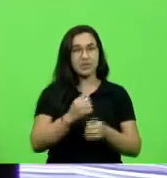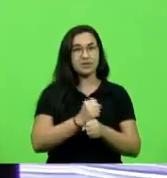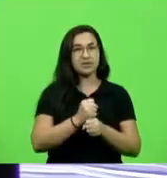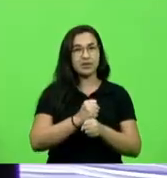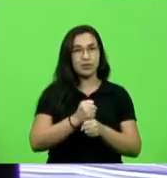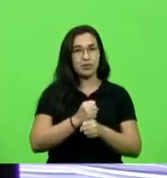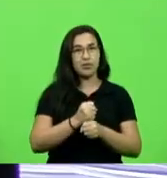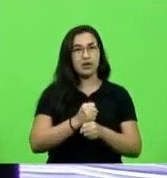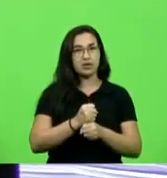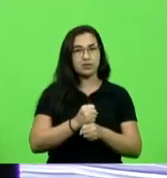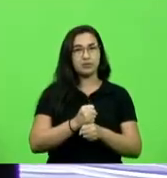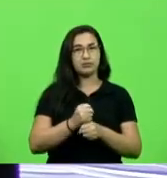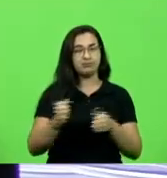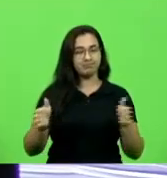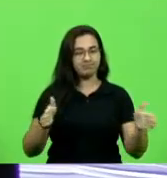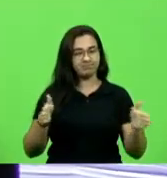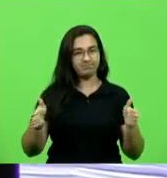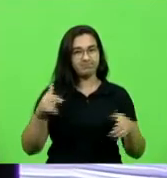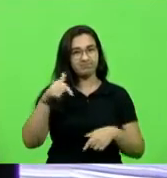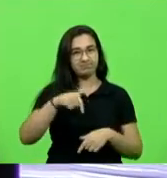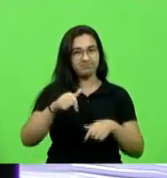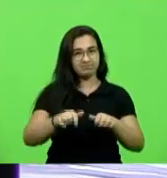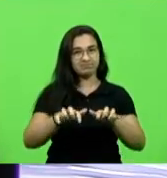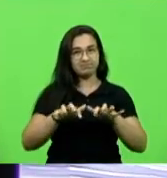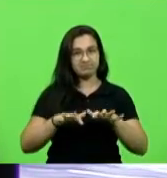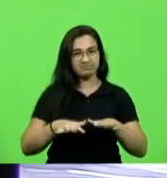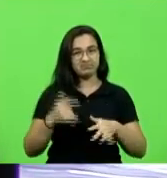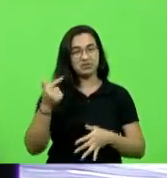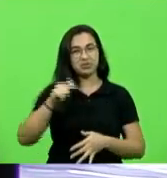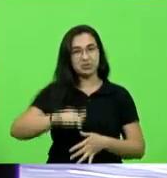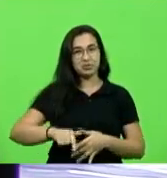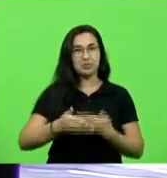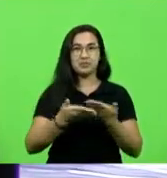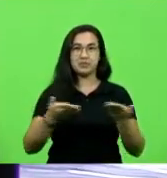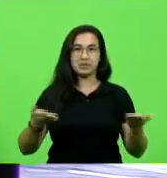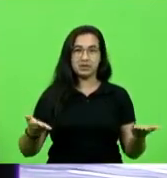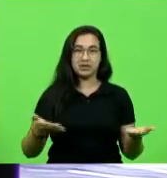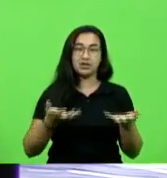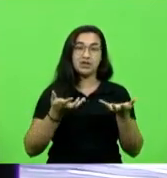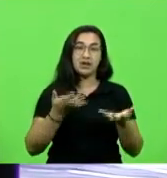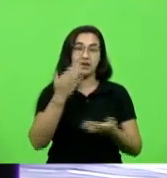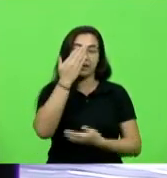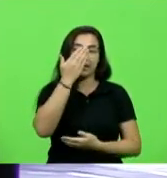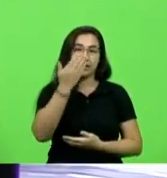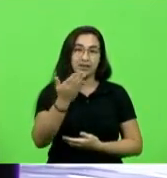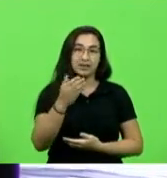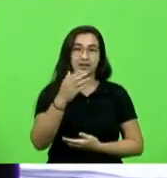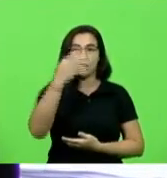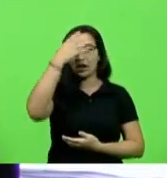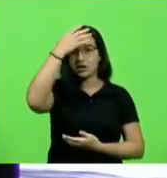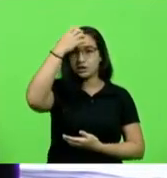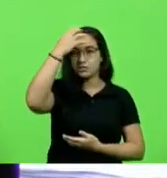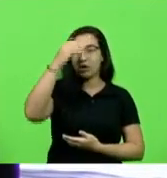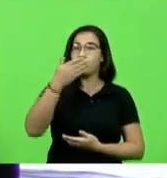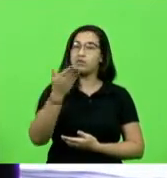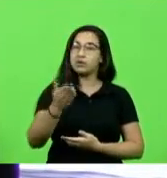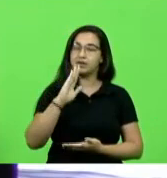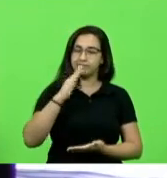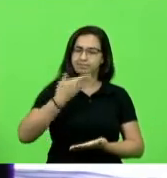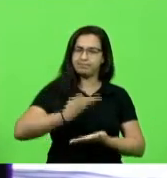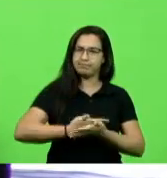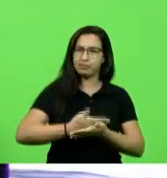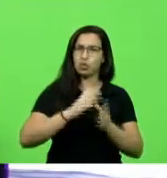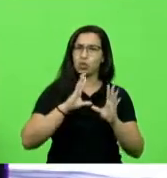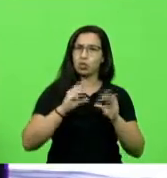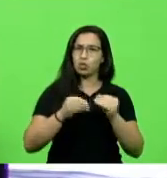legislativa aqui com vocês novamente quero agradecer deputado Ismael a confiança que tive de todos os